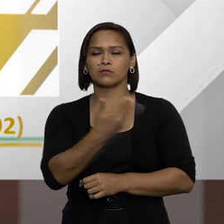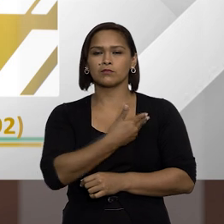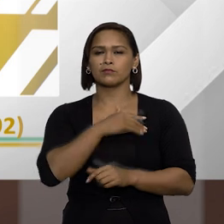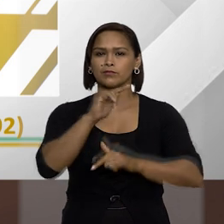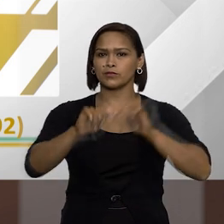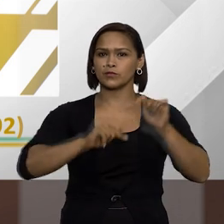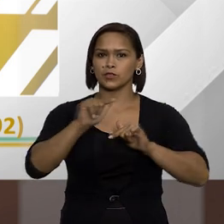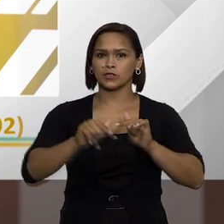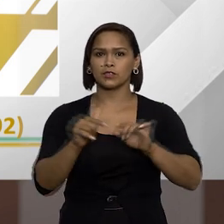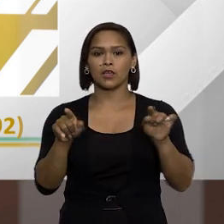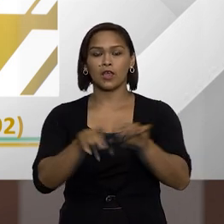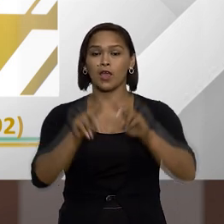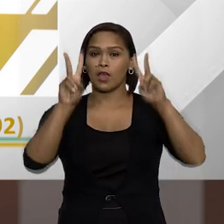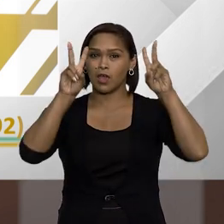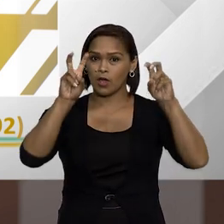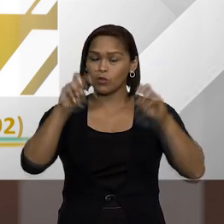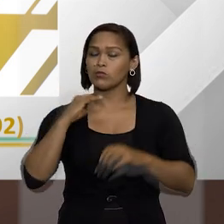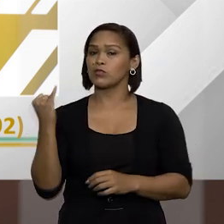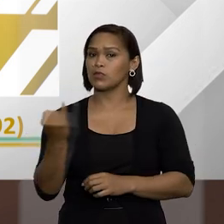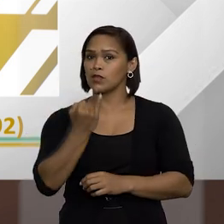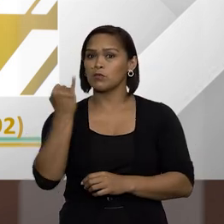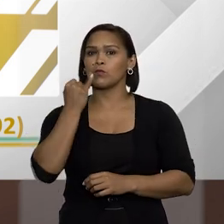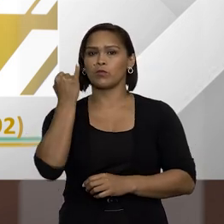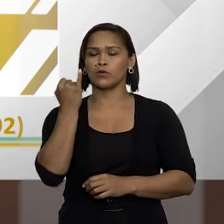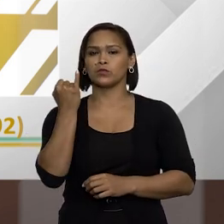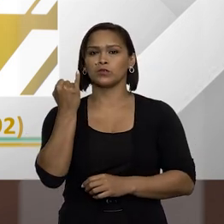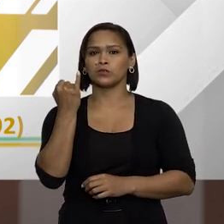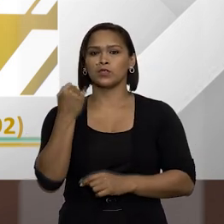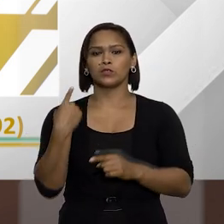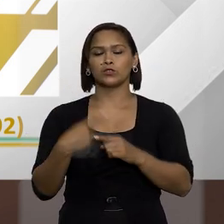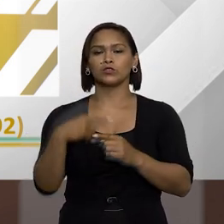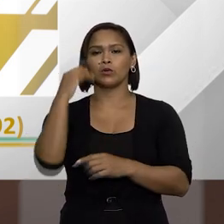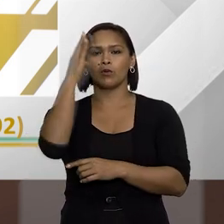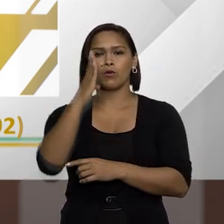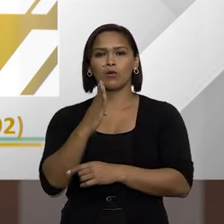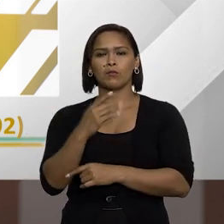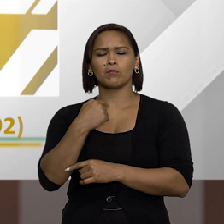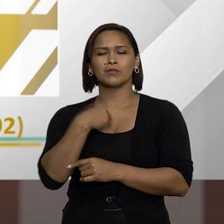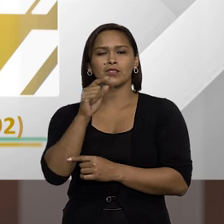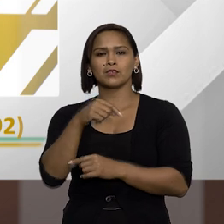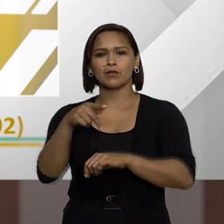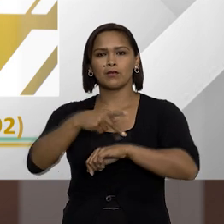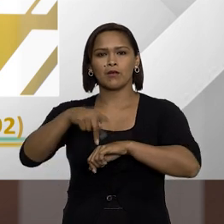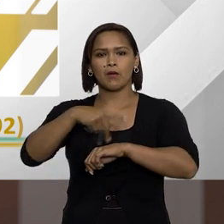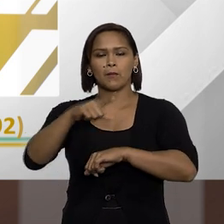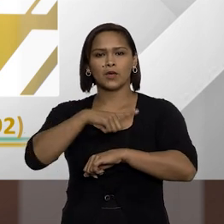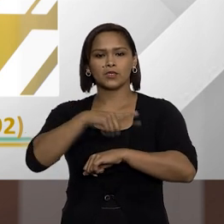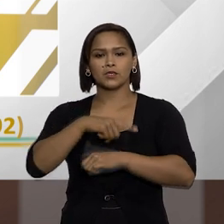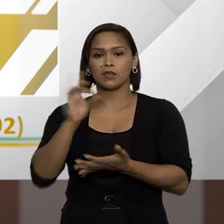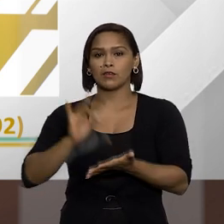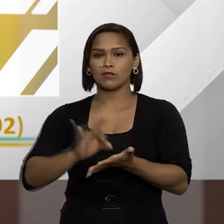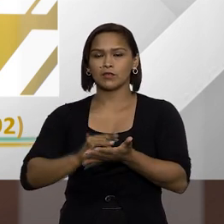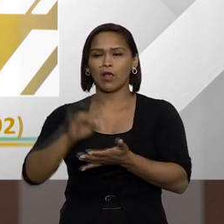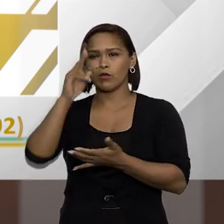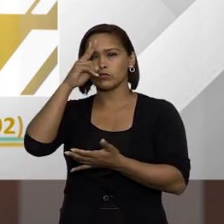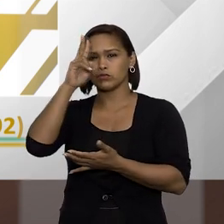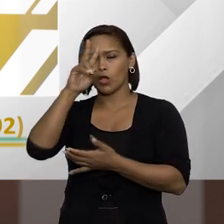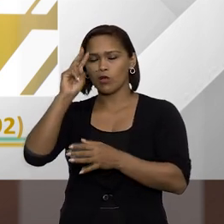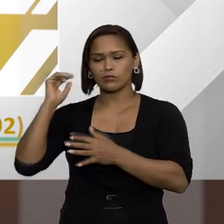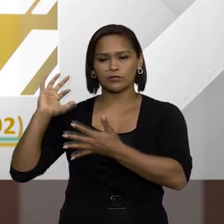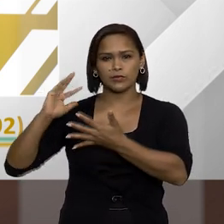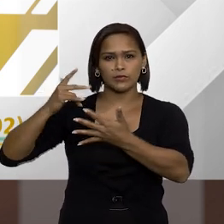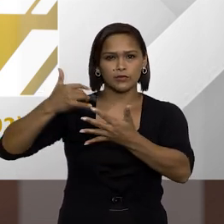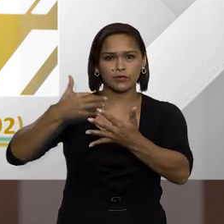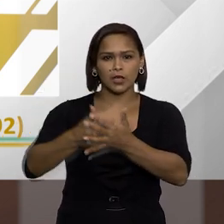de trabalho. É um tema bastante importante, o Brasil é um país que tem realmente um histórico aí